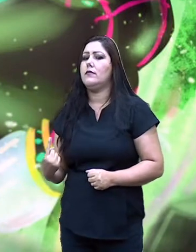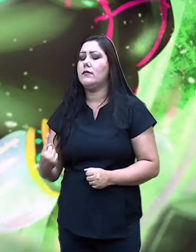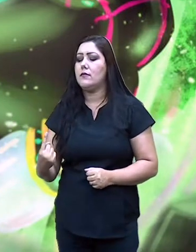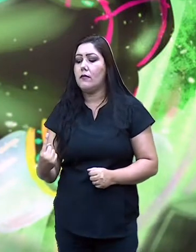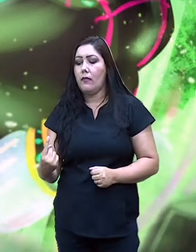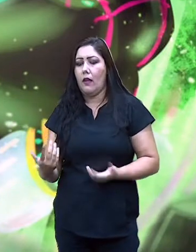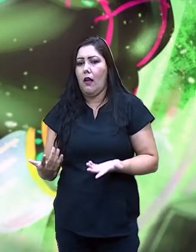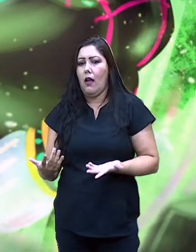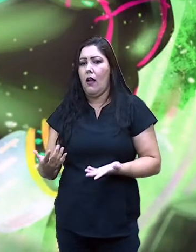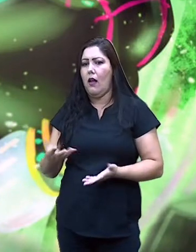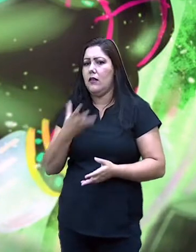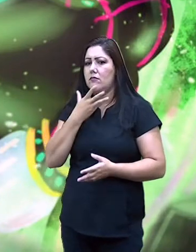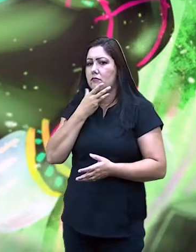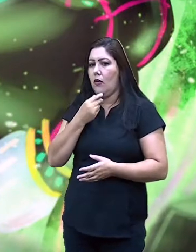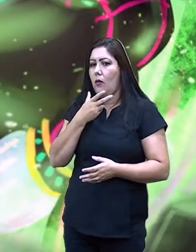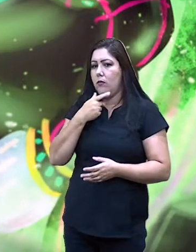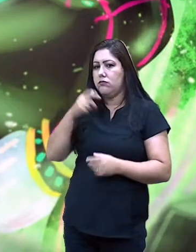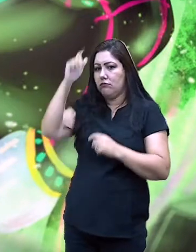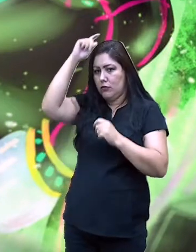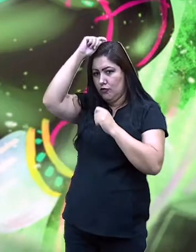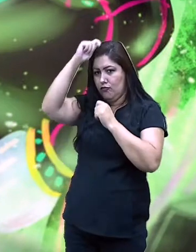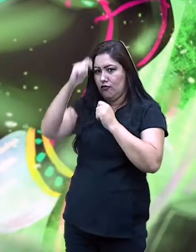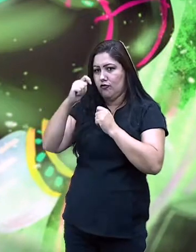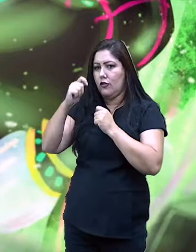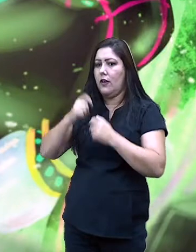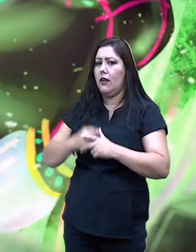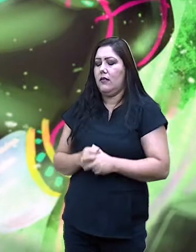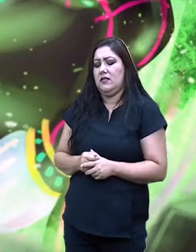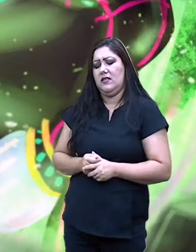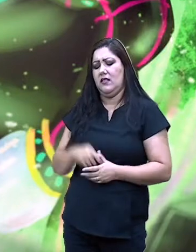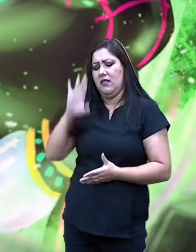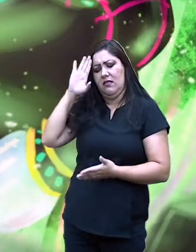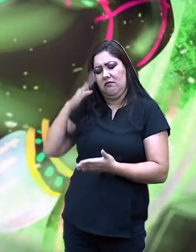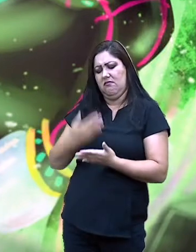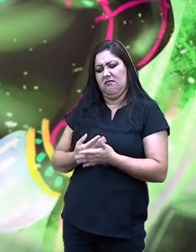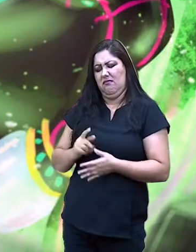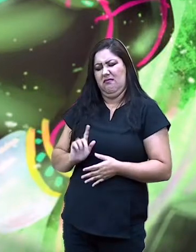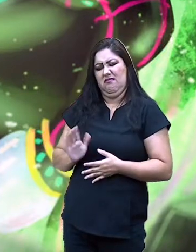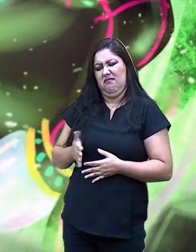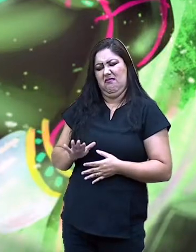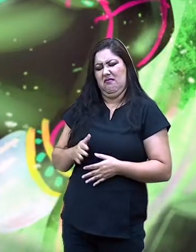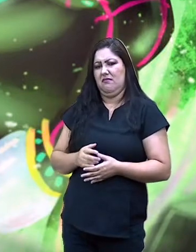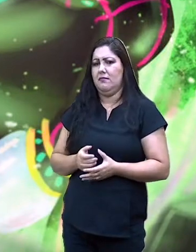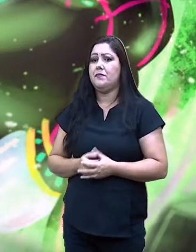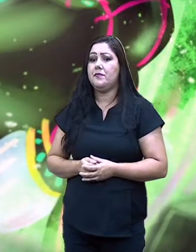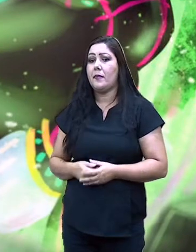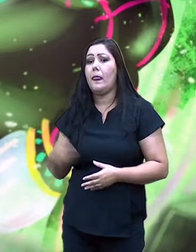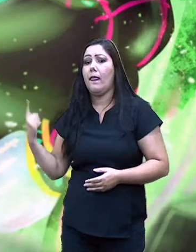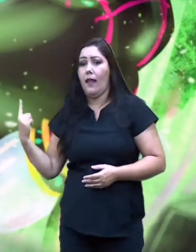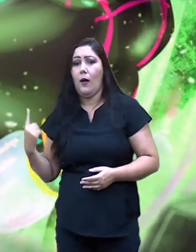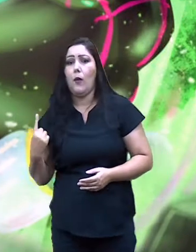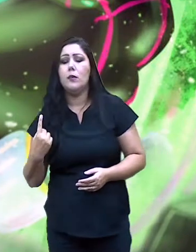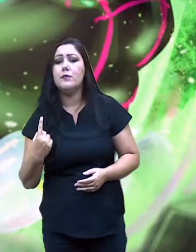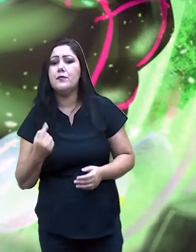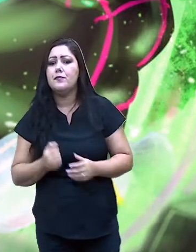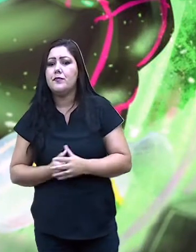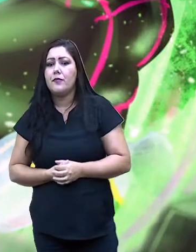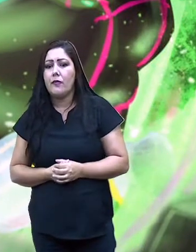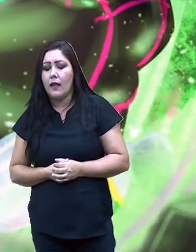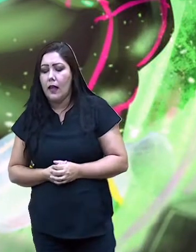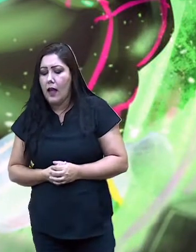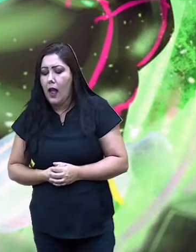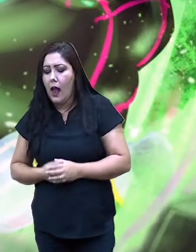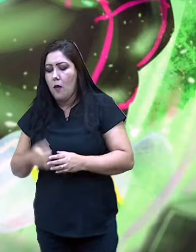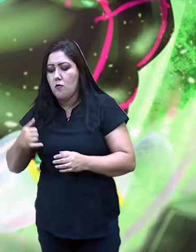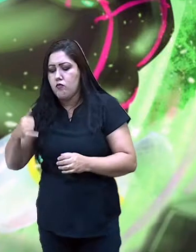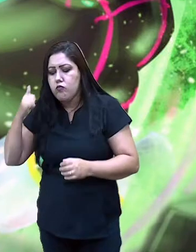fazendeiro não acreditou muito que isso iria dar certo, não. Mas vamos lá. Chamou o pajé, que chegou, e ficou ali ao